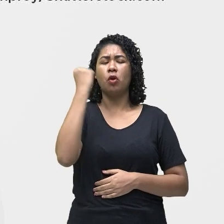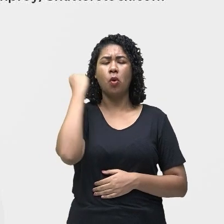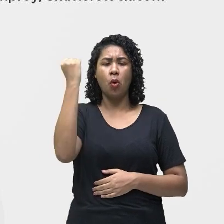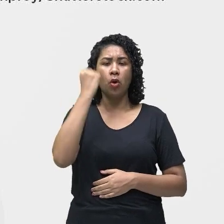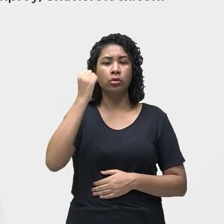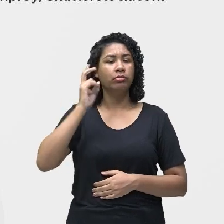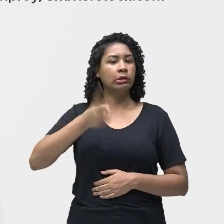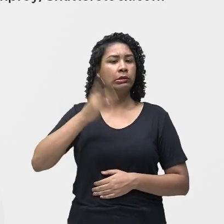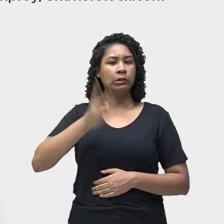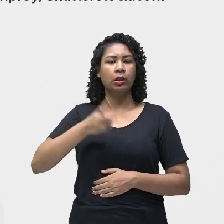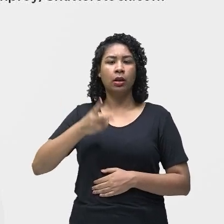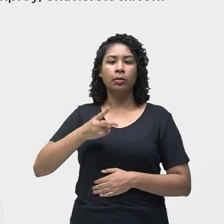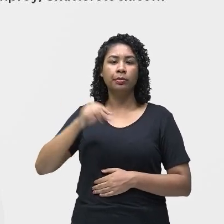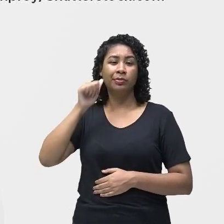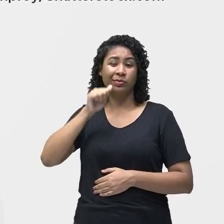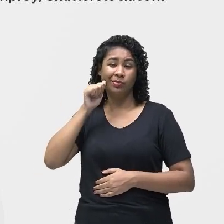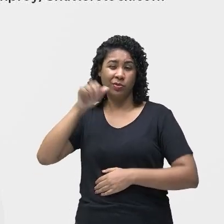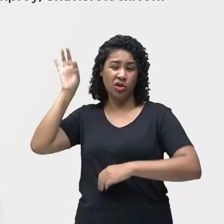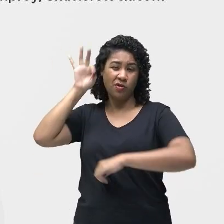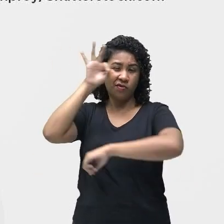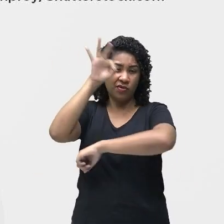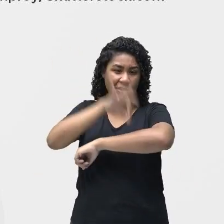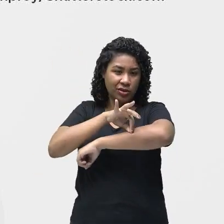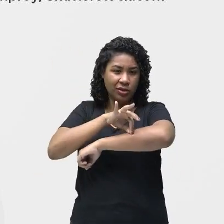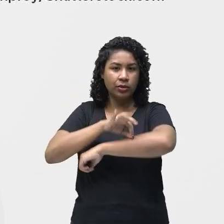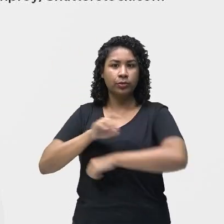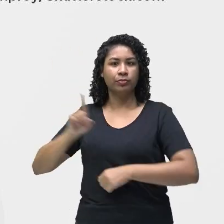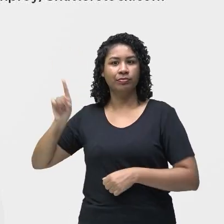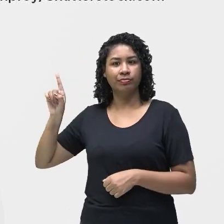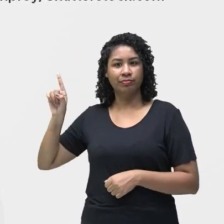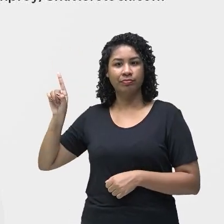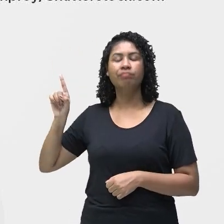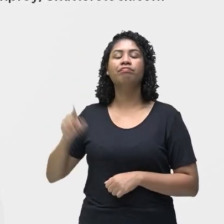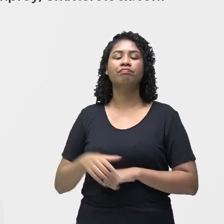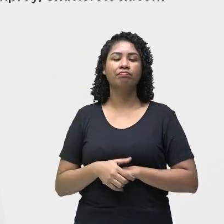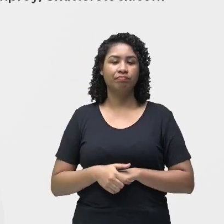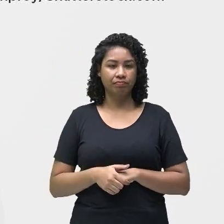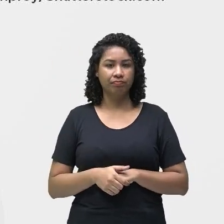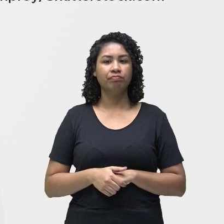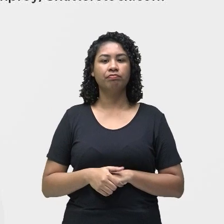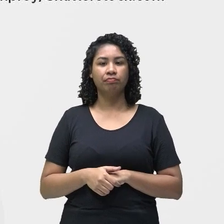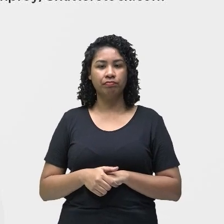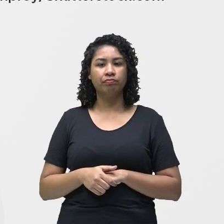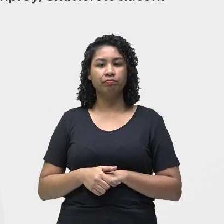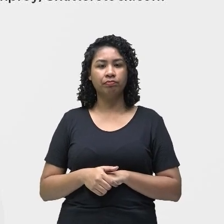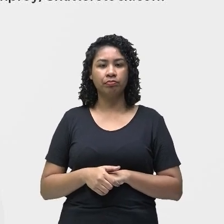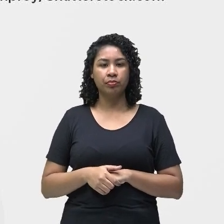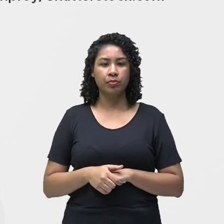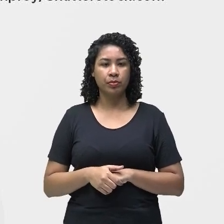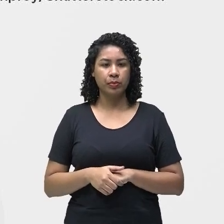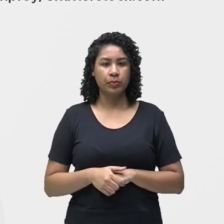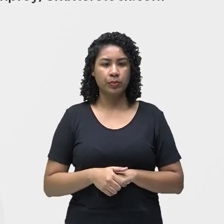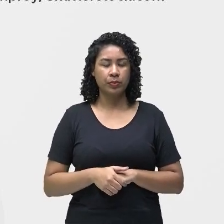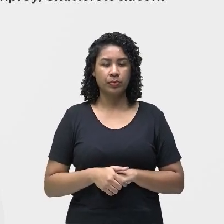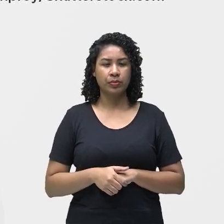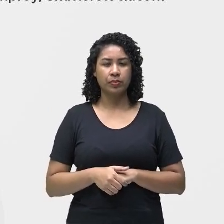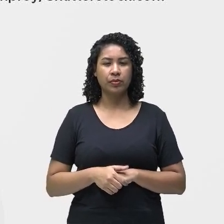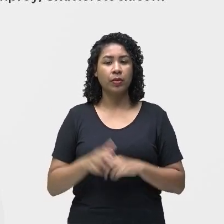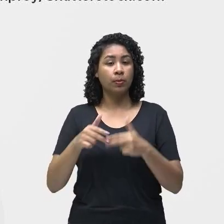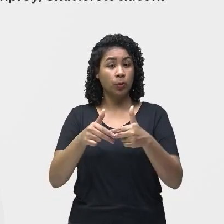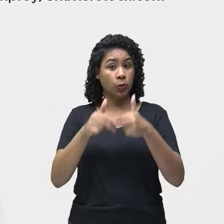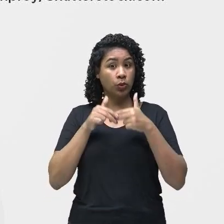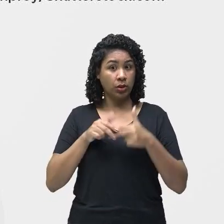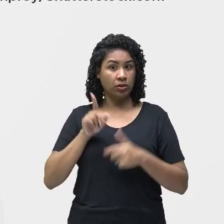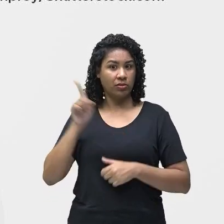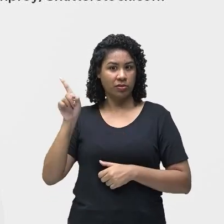picada da fêmea do mosquito anófilos, que é infectada por um protozoário chamado de plasmódio. Então,